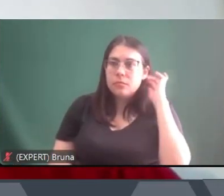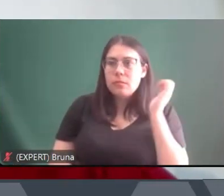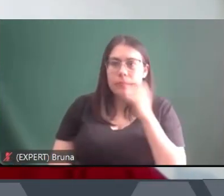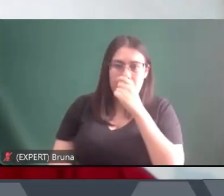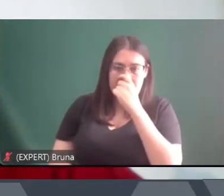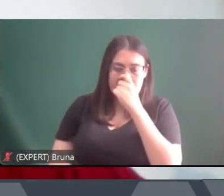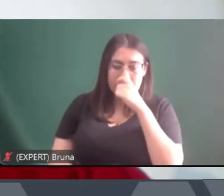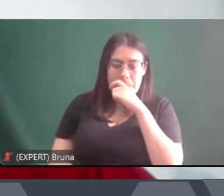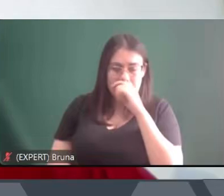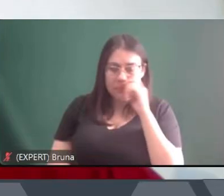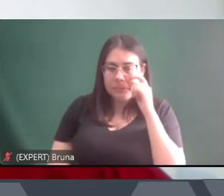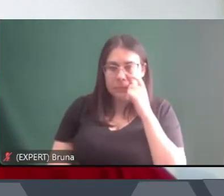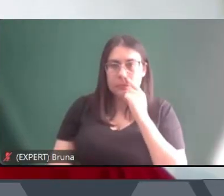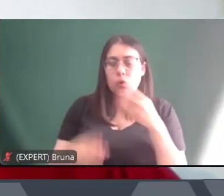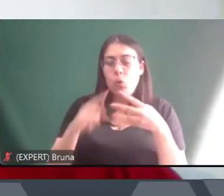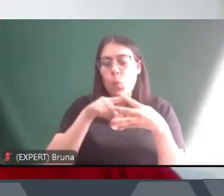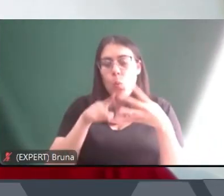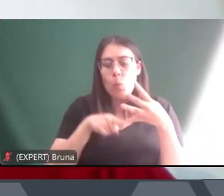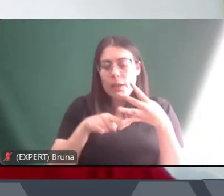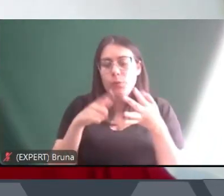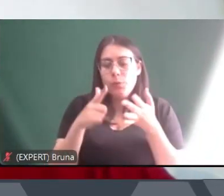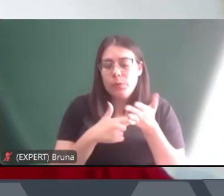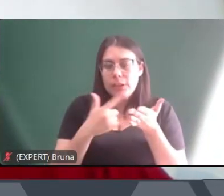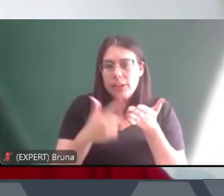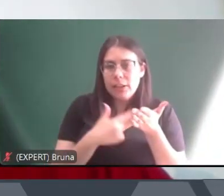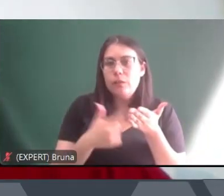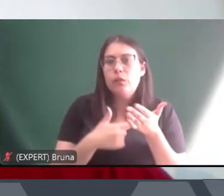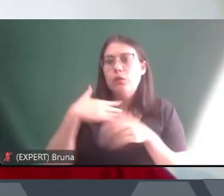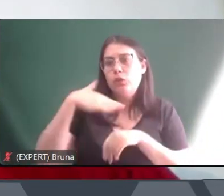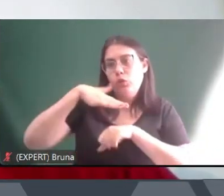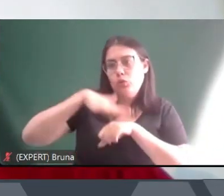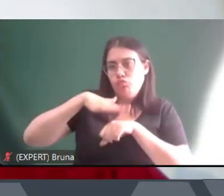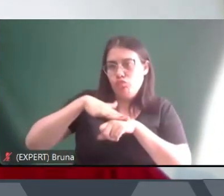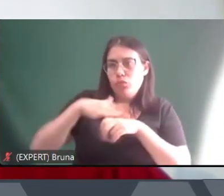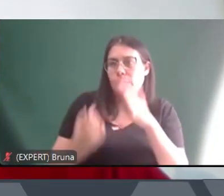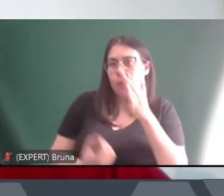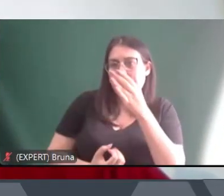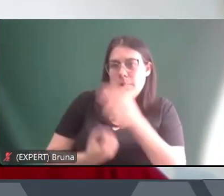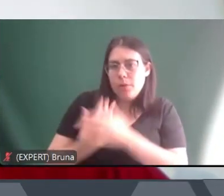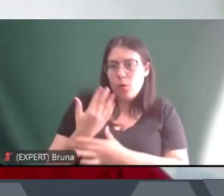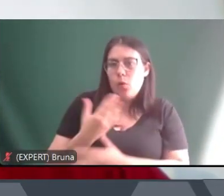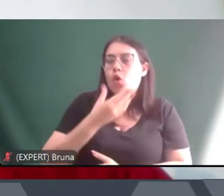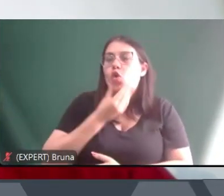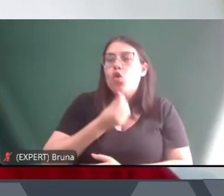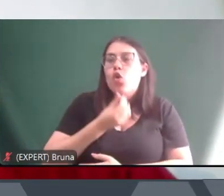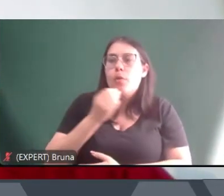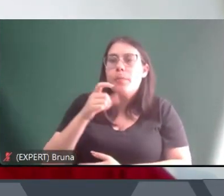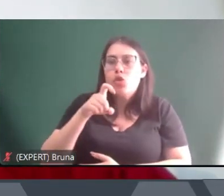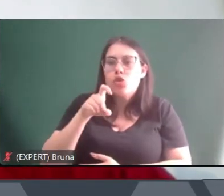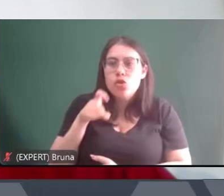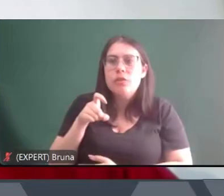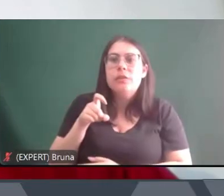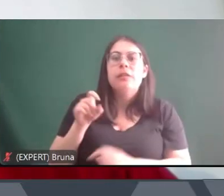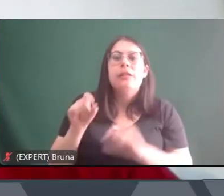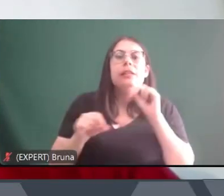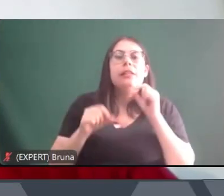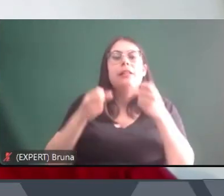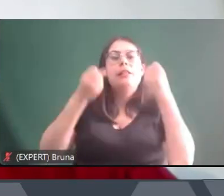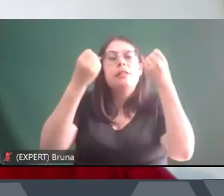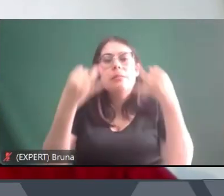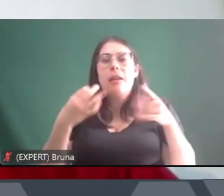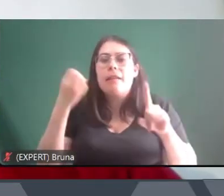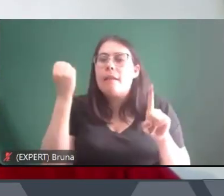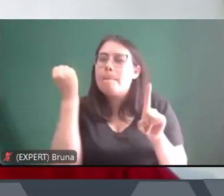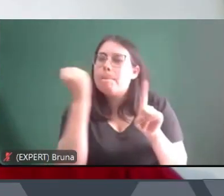desses quatro livros que você mencionou que é o Homem-X, que era sobre os assassinatos em São Paulo nos anos